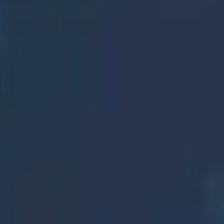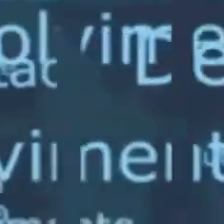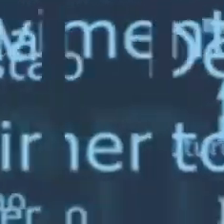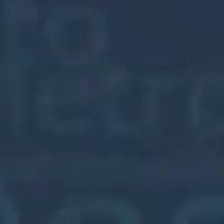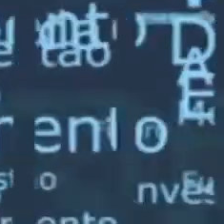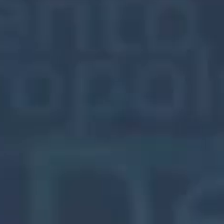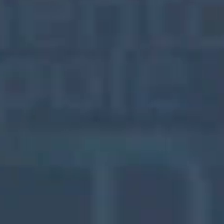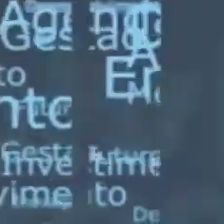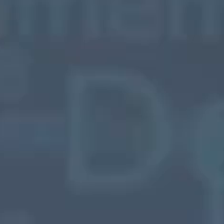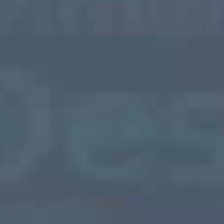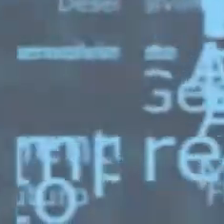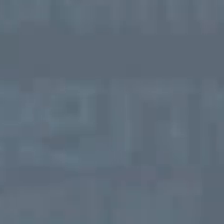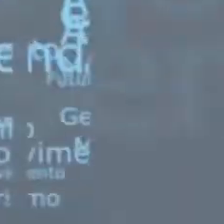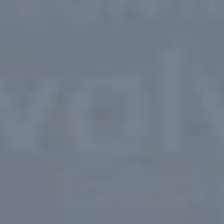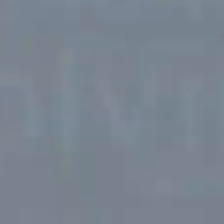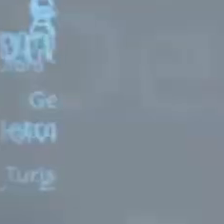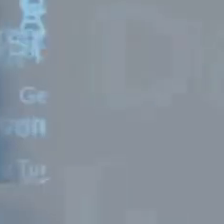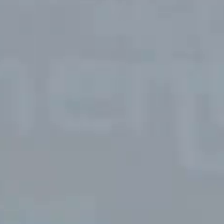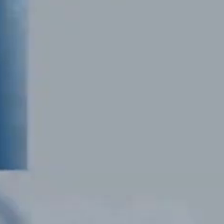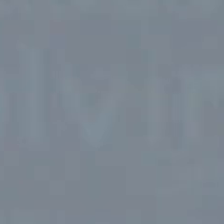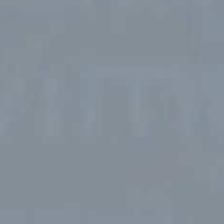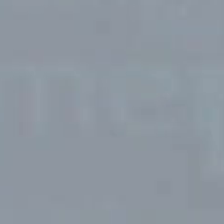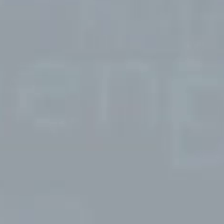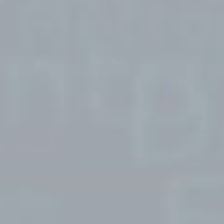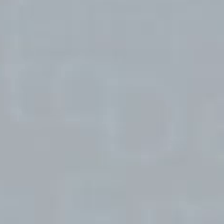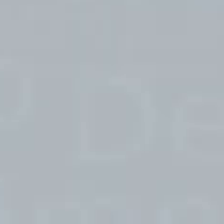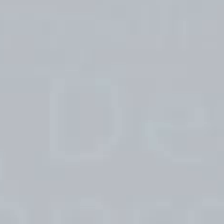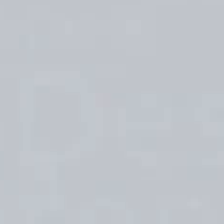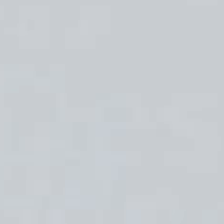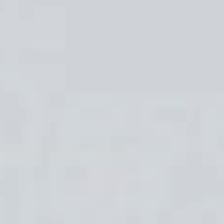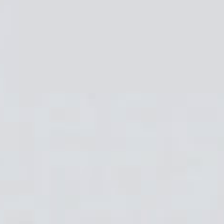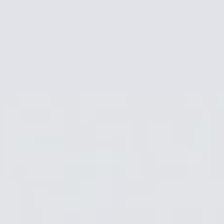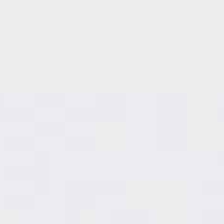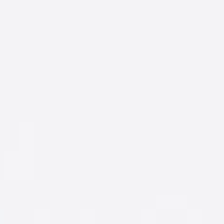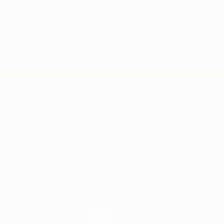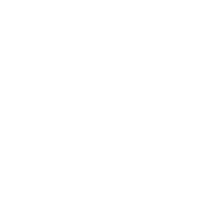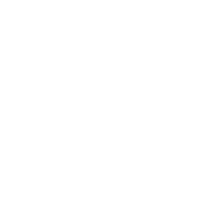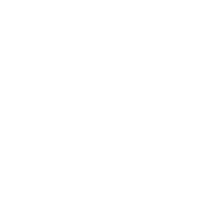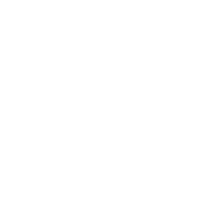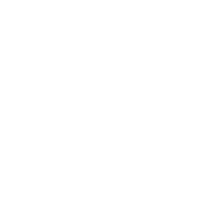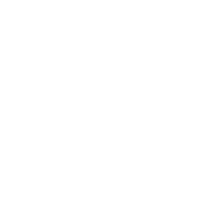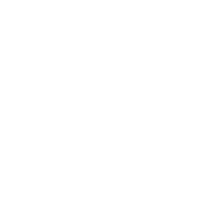A gente vai em Foco, aqui, política intervalo juntas. vai